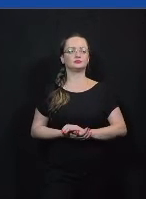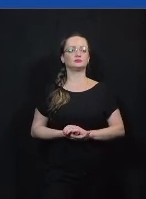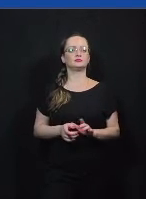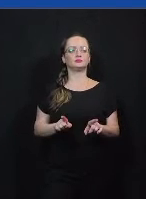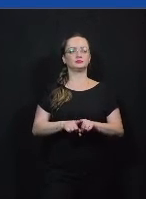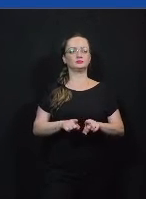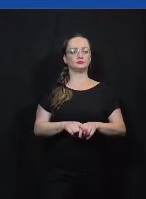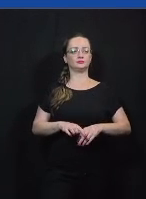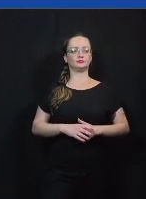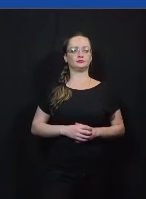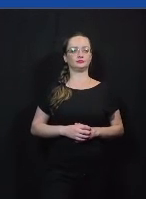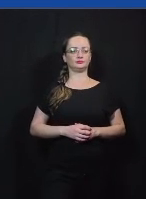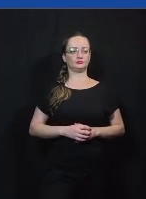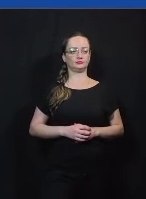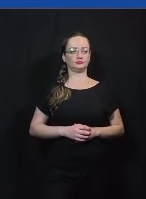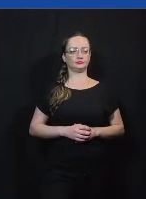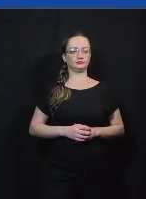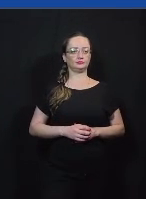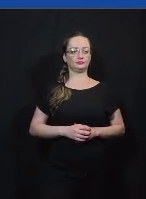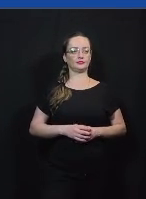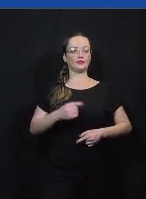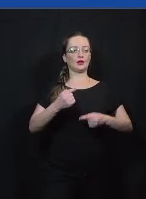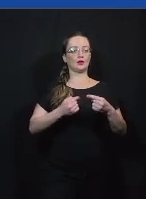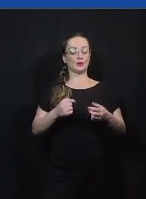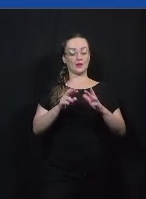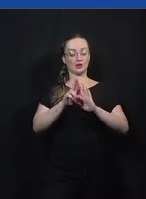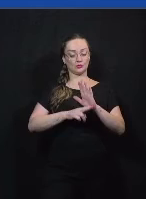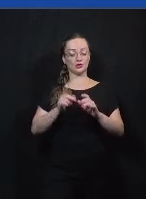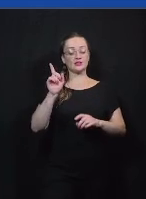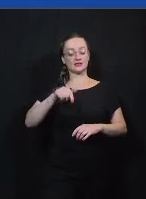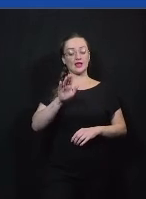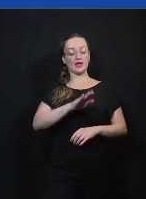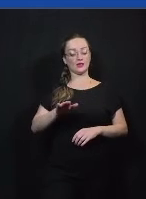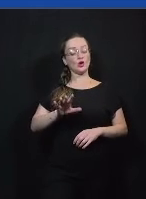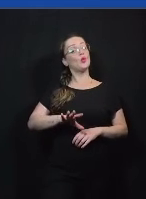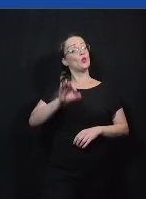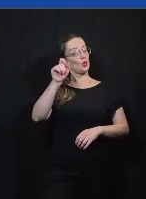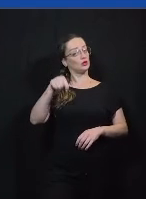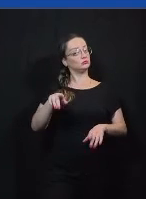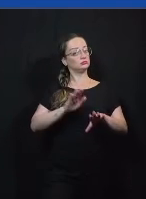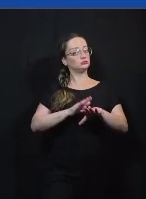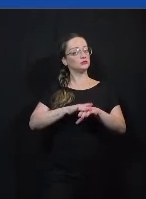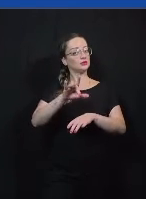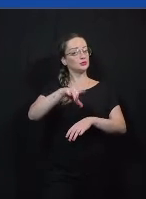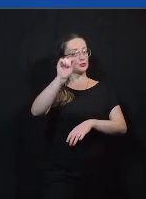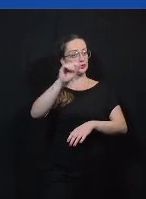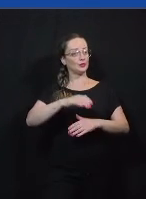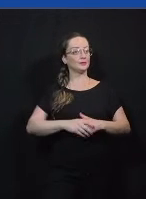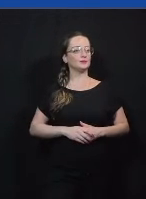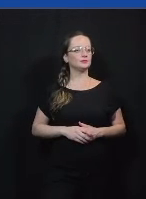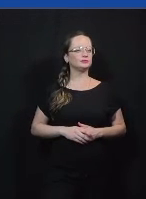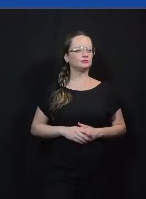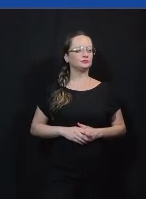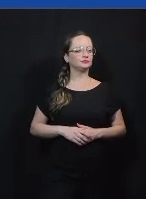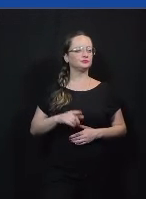todos os debates são os alunos que escolhem até porque a gente entende que um debate é muito mais interessante quando você tem um envolvimento com um tema